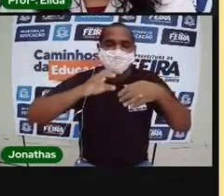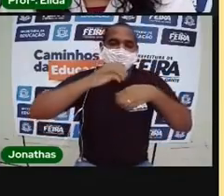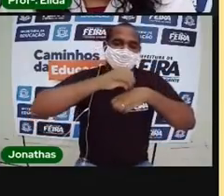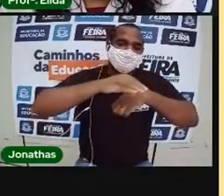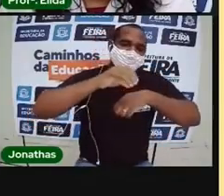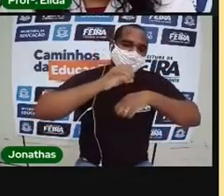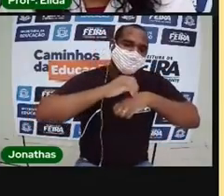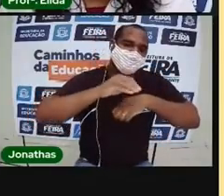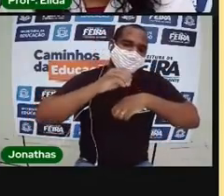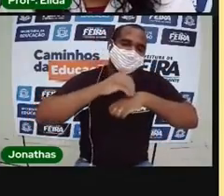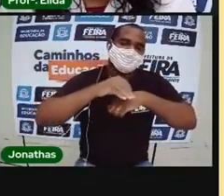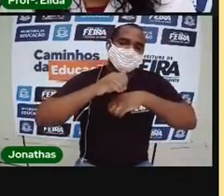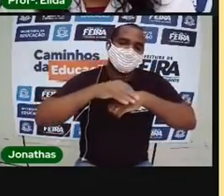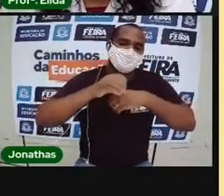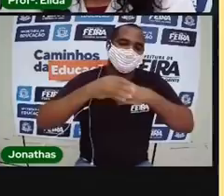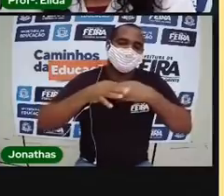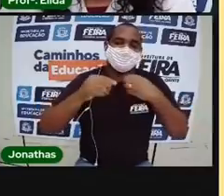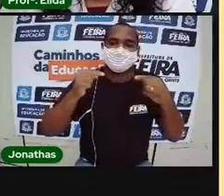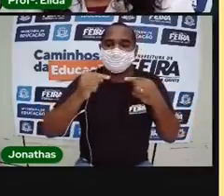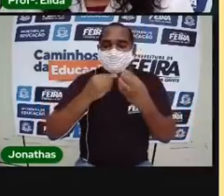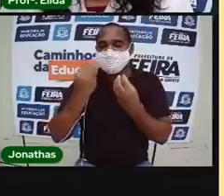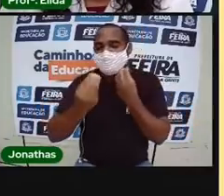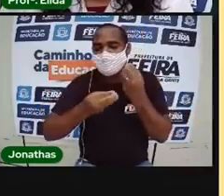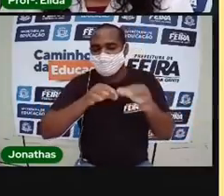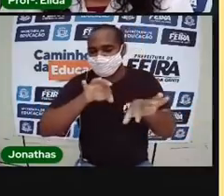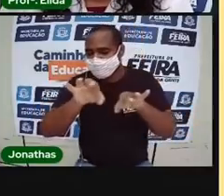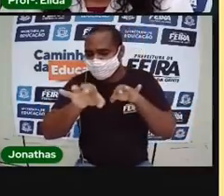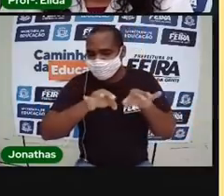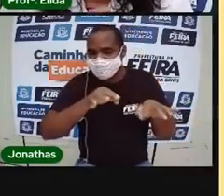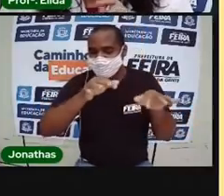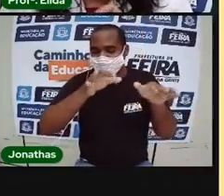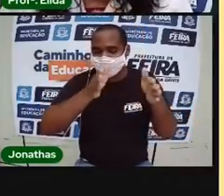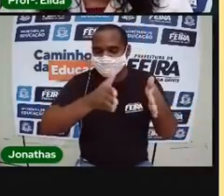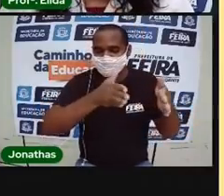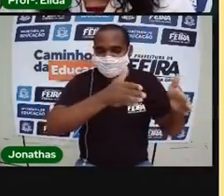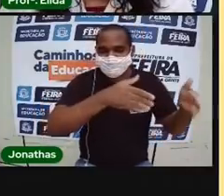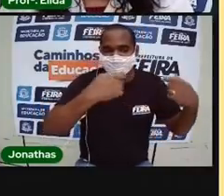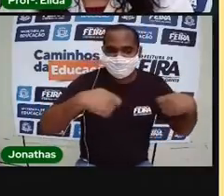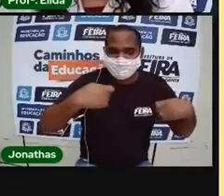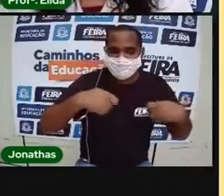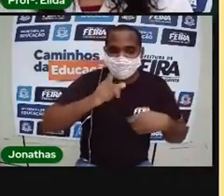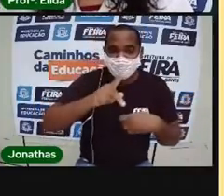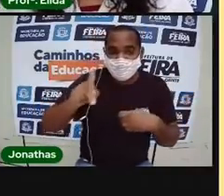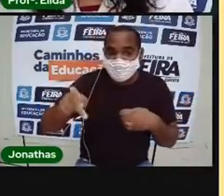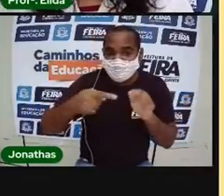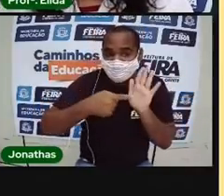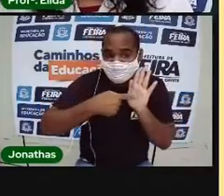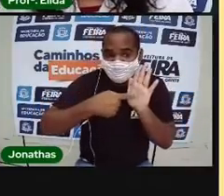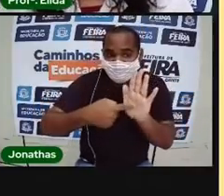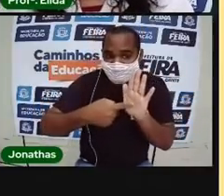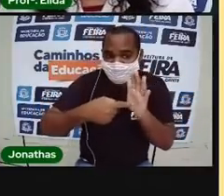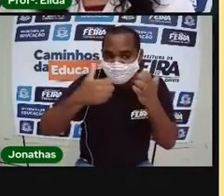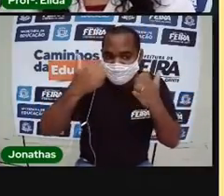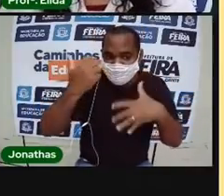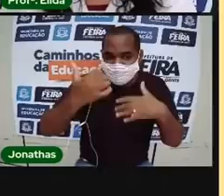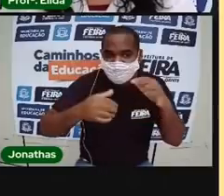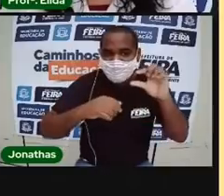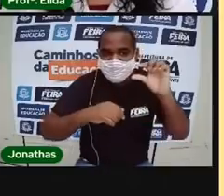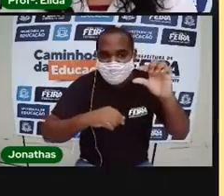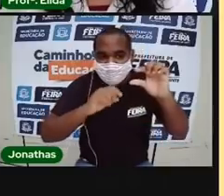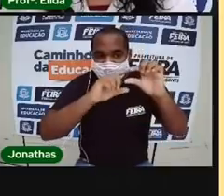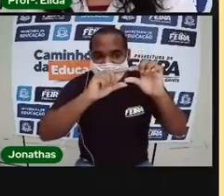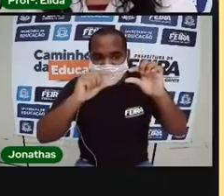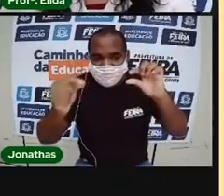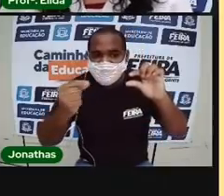para a gente organizar a nossa rotina. A Pró vai mostrar para vocês aí. Presta bastante atenção. No calendário, você tem